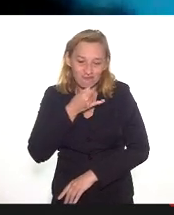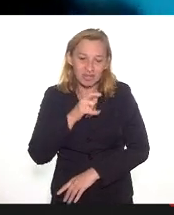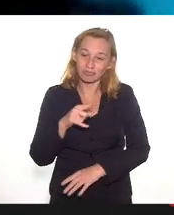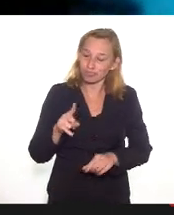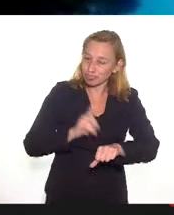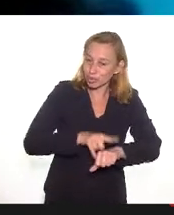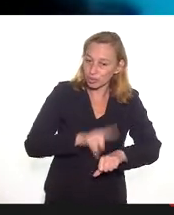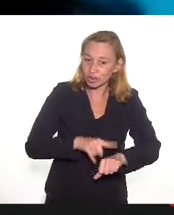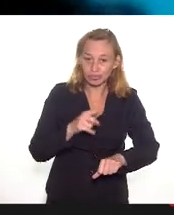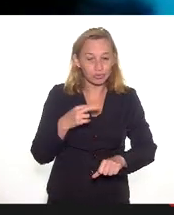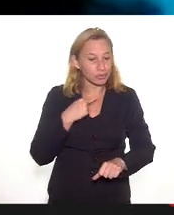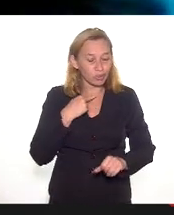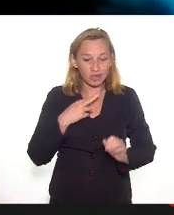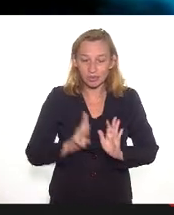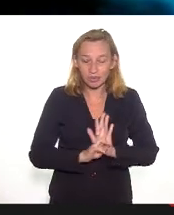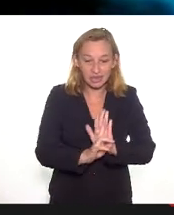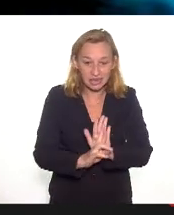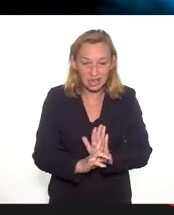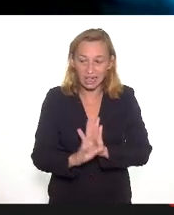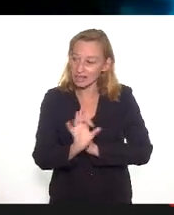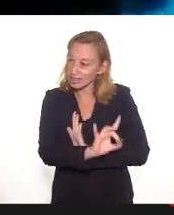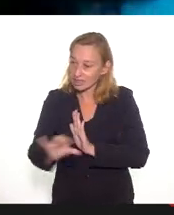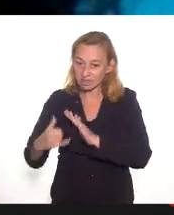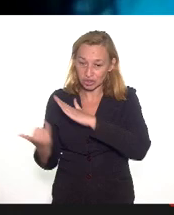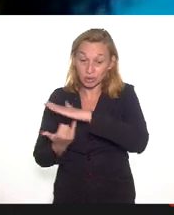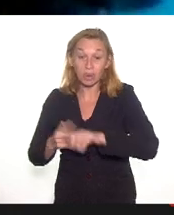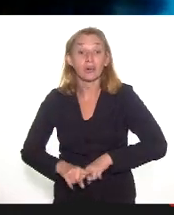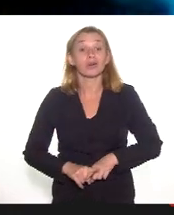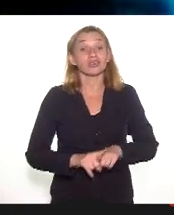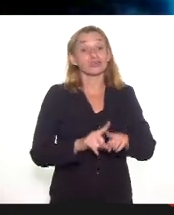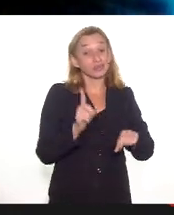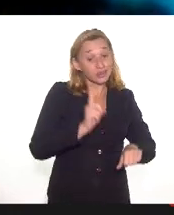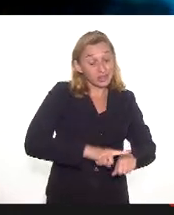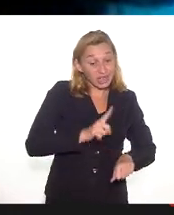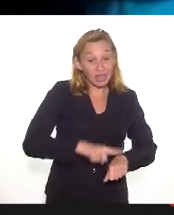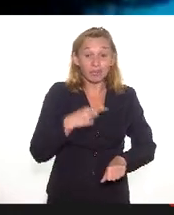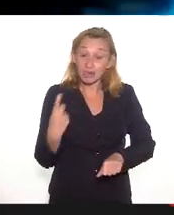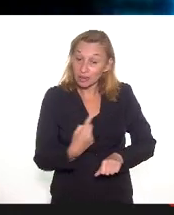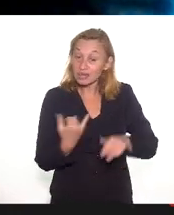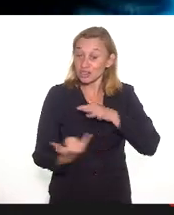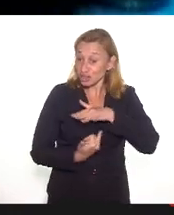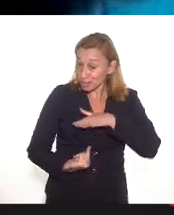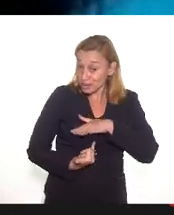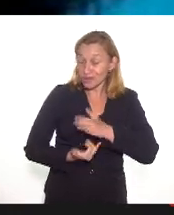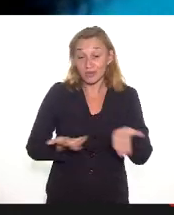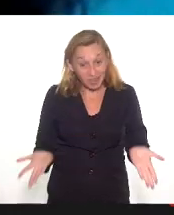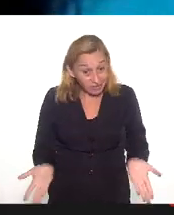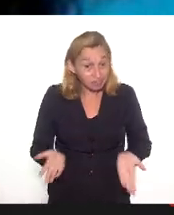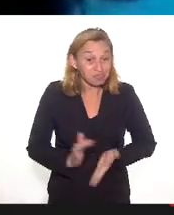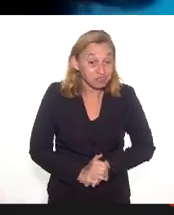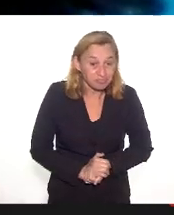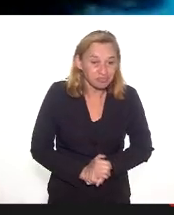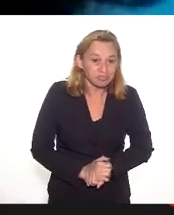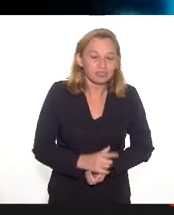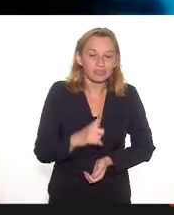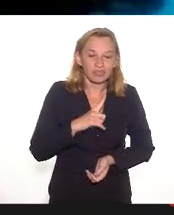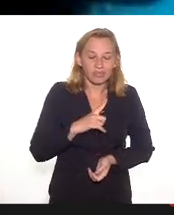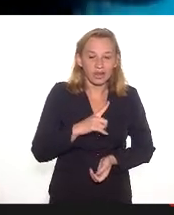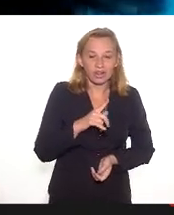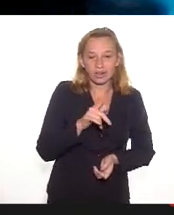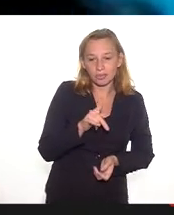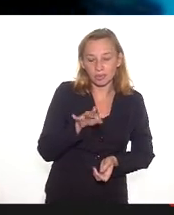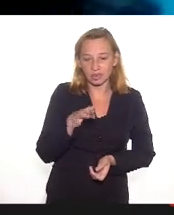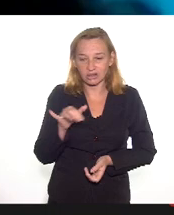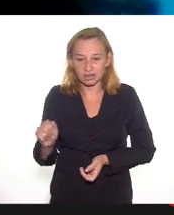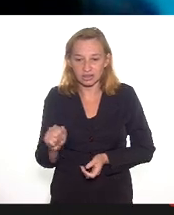não pode estar aqui representando as nossas instituições. Foi-se o tempo em que as nossas instituições tinham um protagonismo